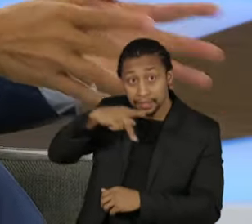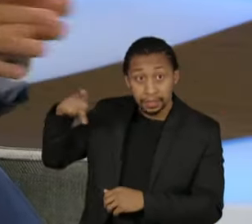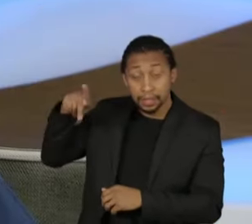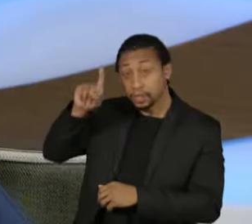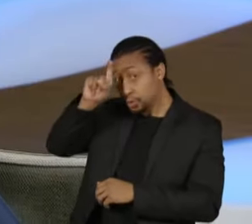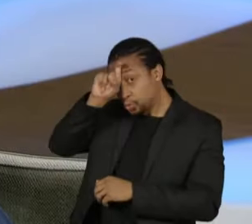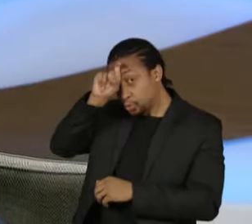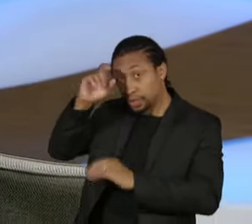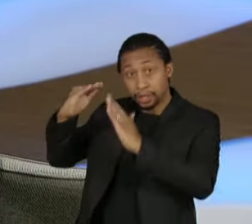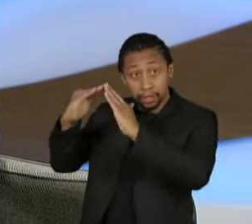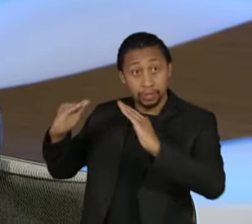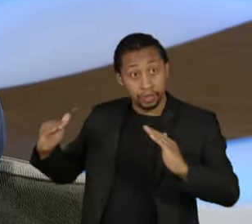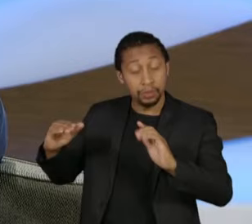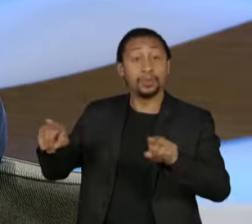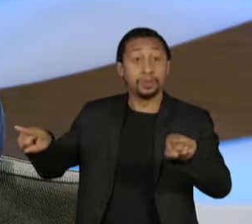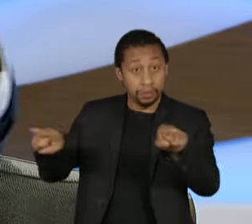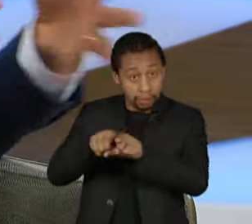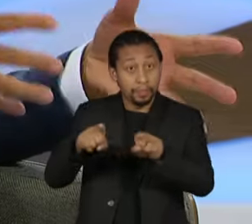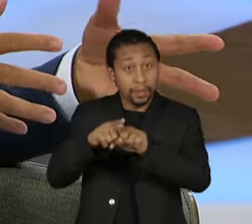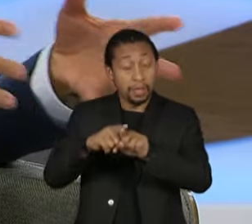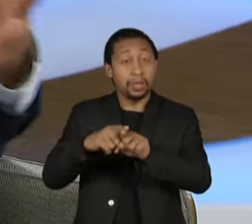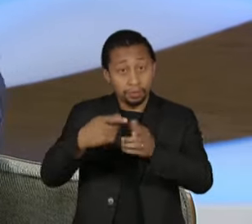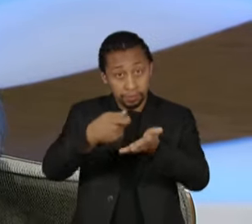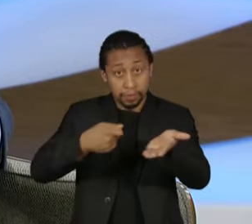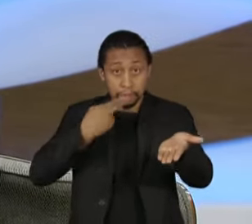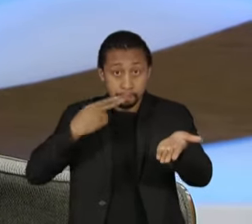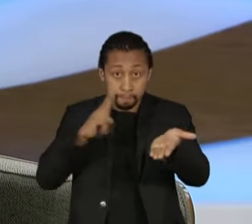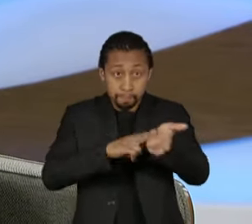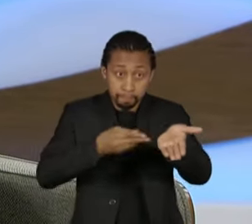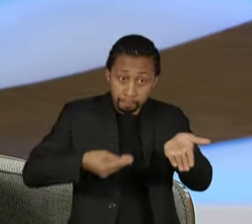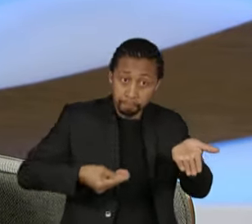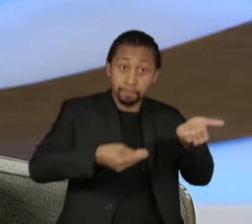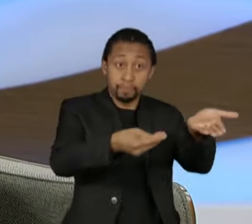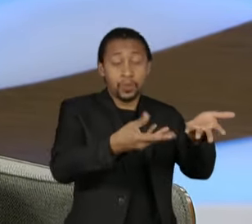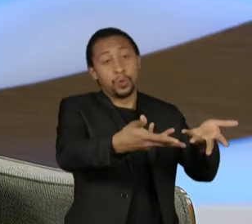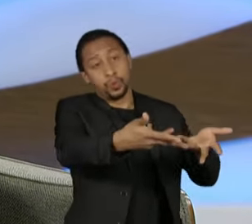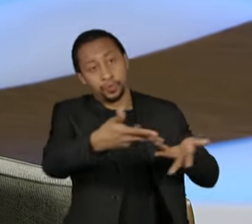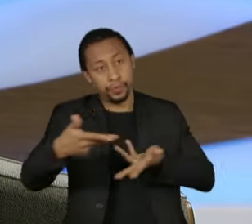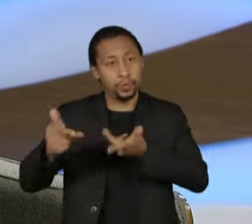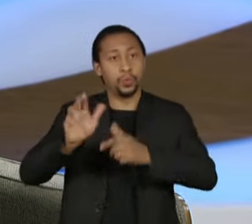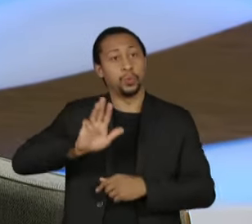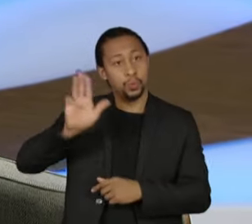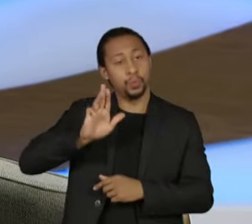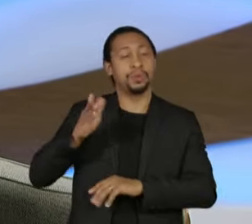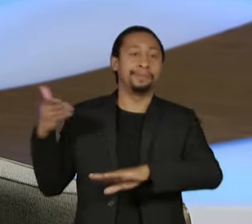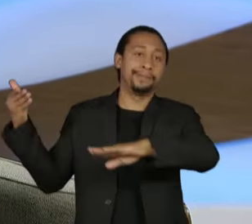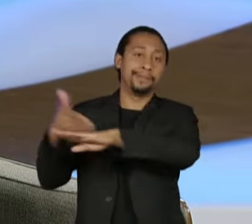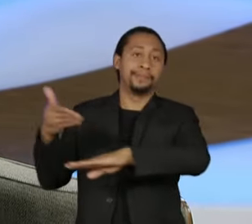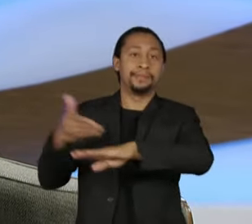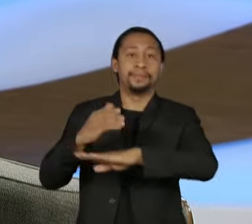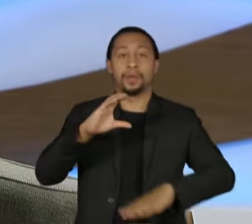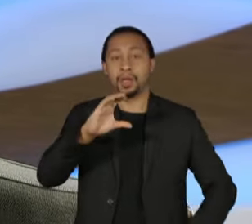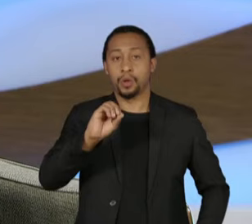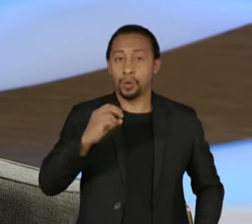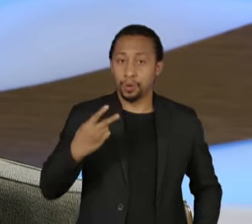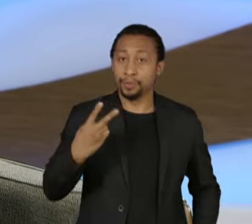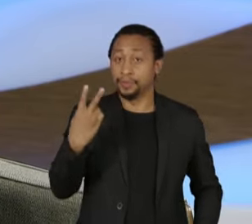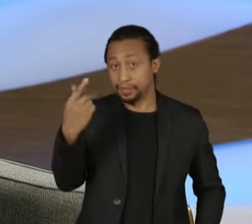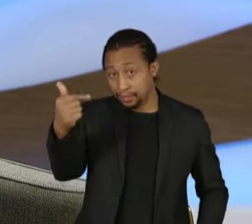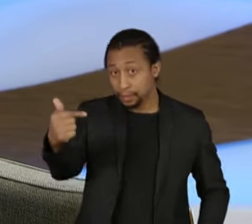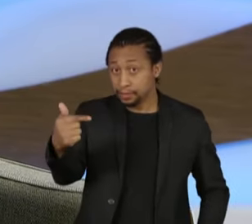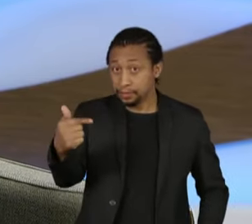formalizou também o convite ao presidente eleito para ir à COP27. E aí,